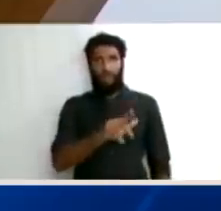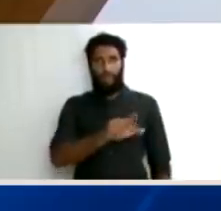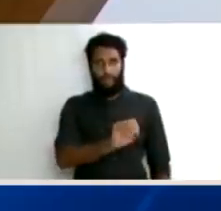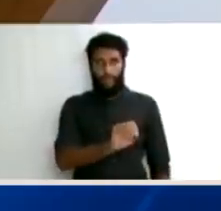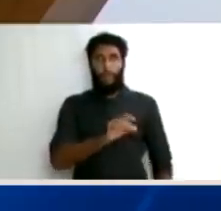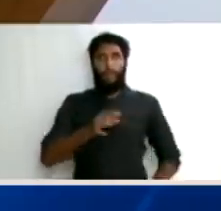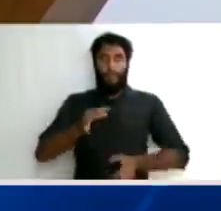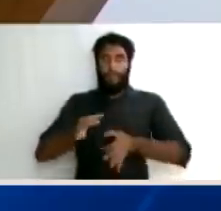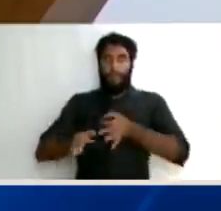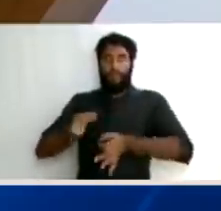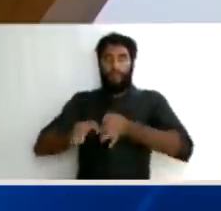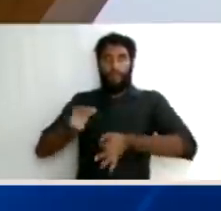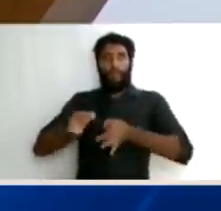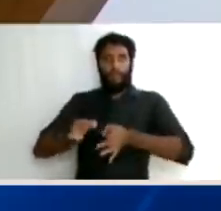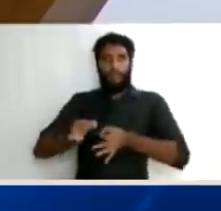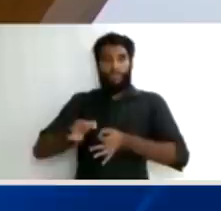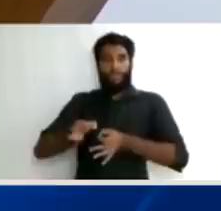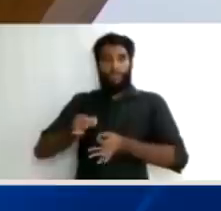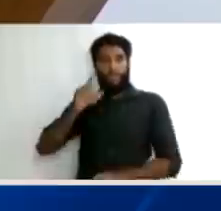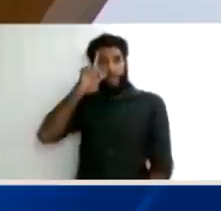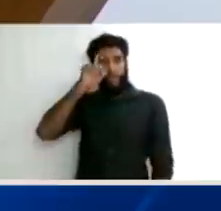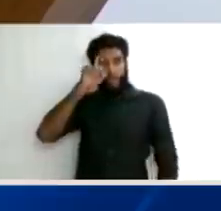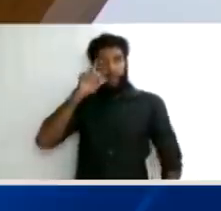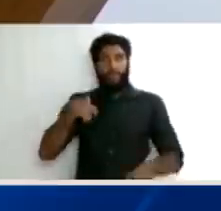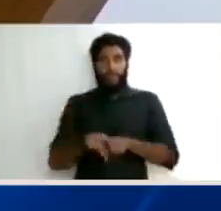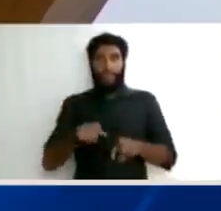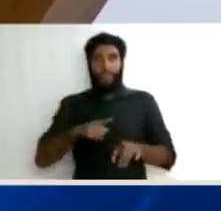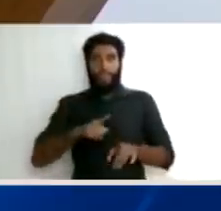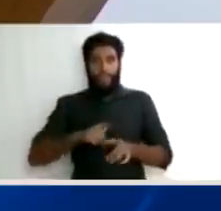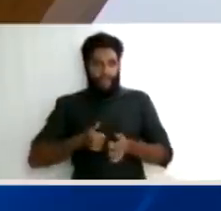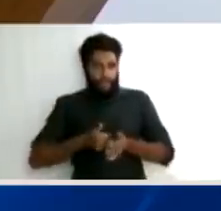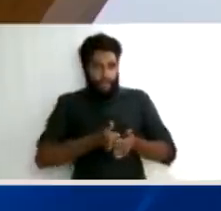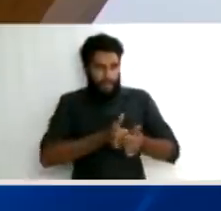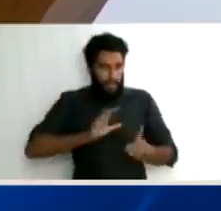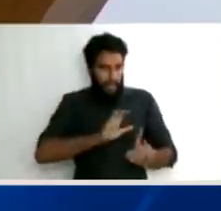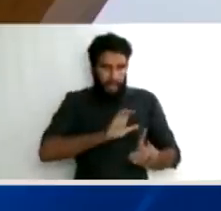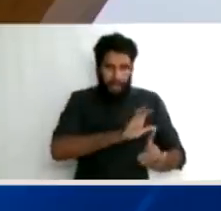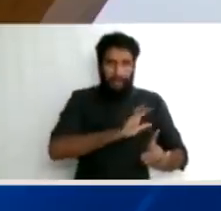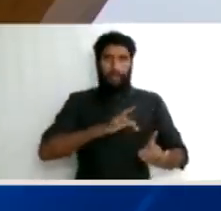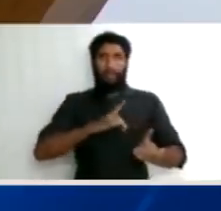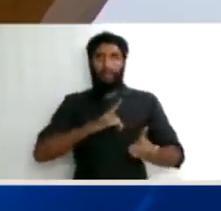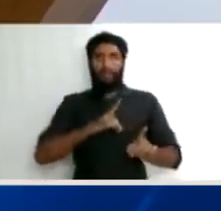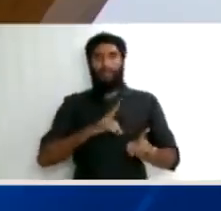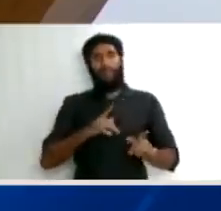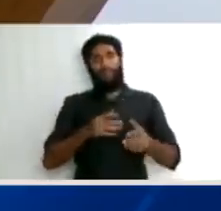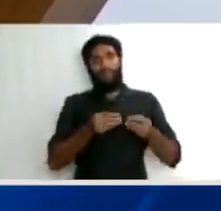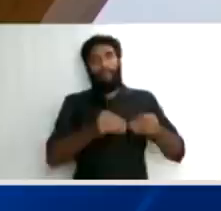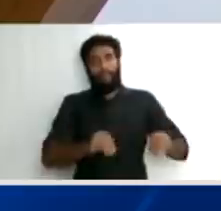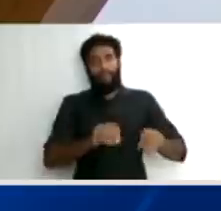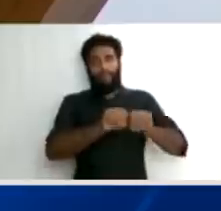tribunais, nesse sentido, o que houve foi um erro processual, erro processual não